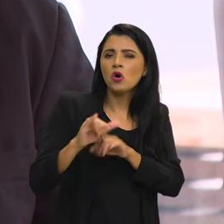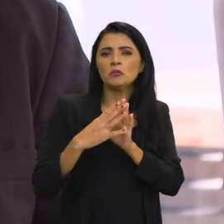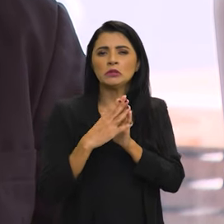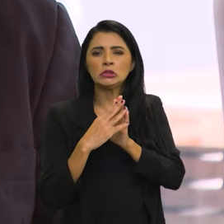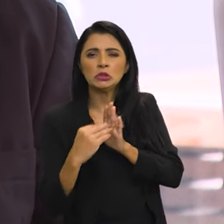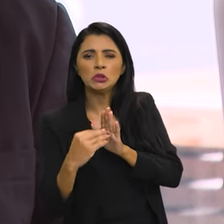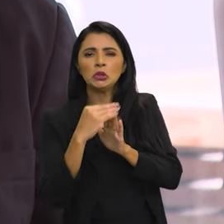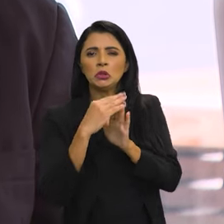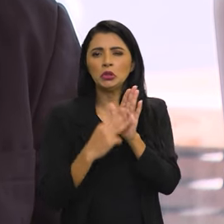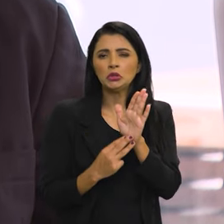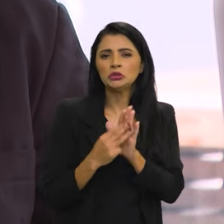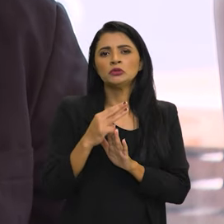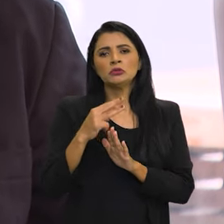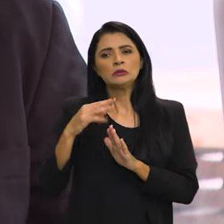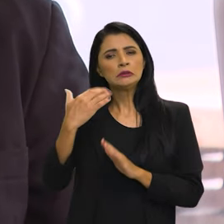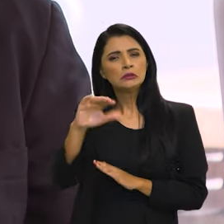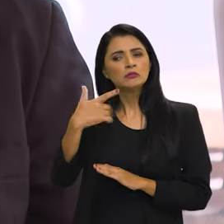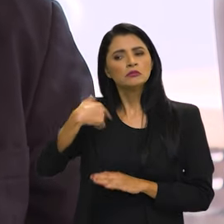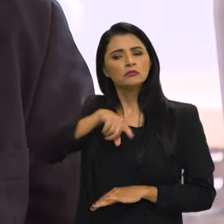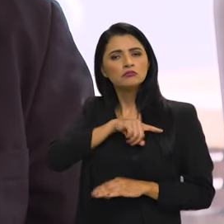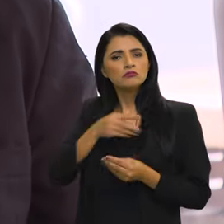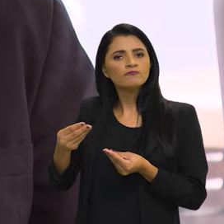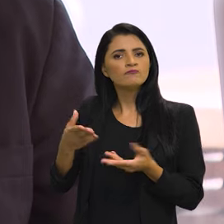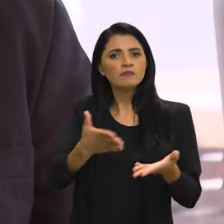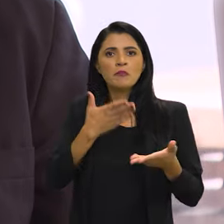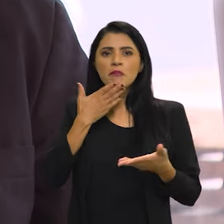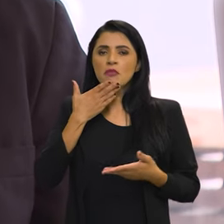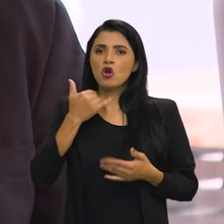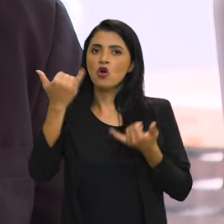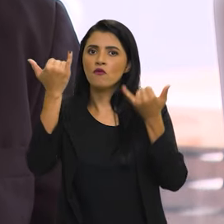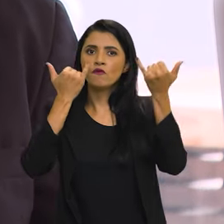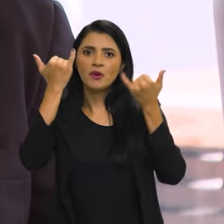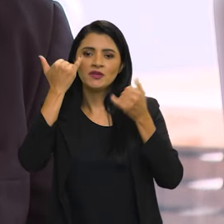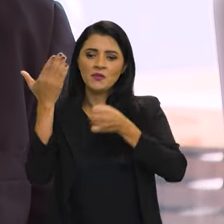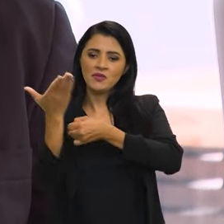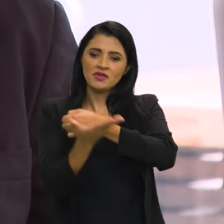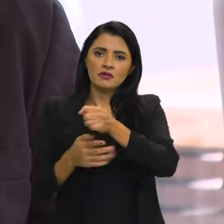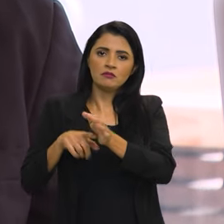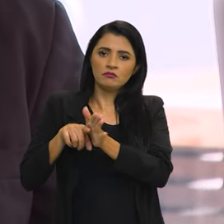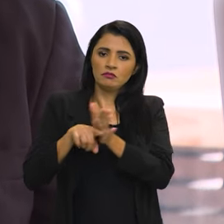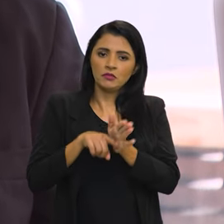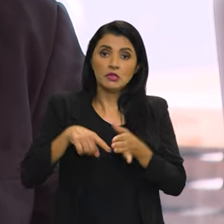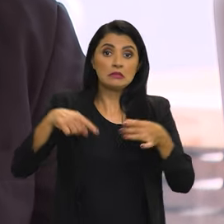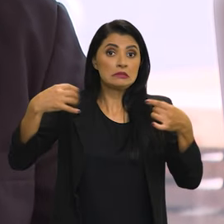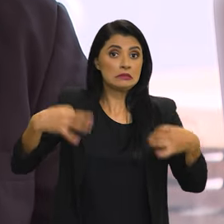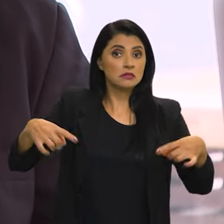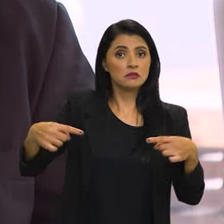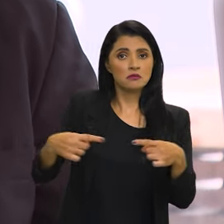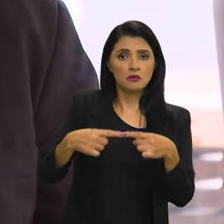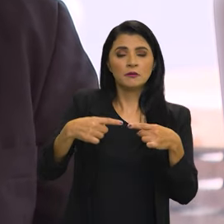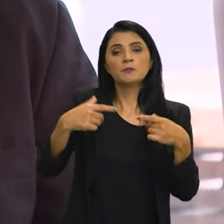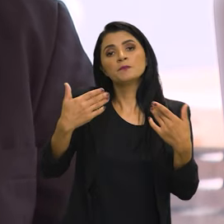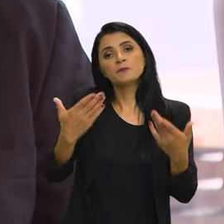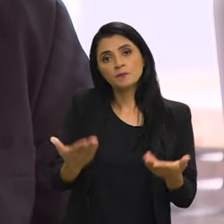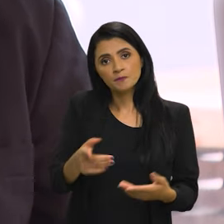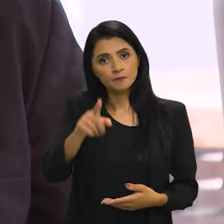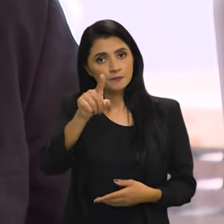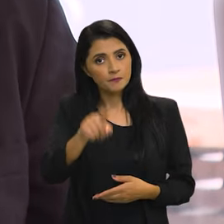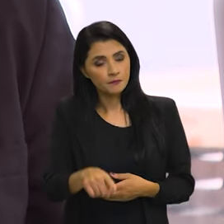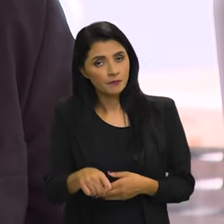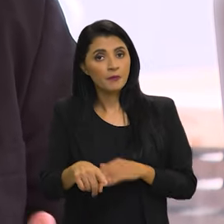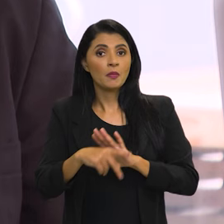metodológicos, científicos, para que a gente possa oferecer os melhores dados, com base nas pesquisas mais adequadas. Então,